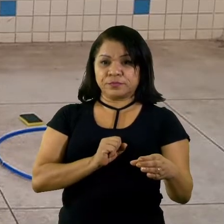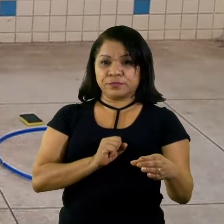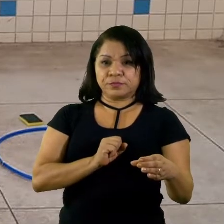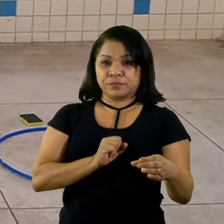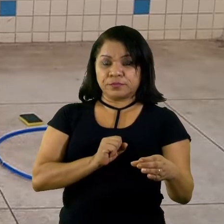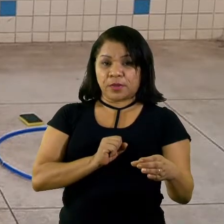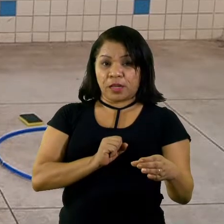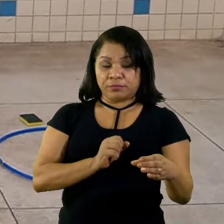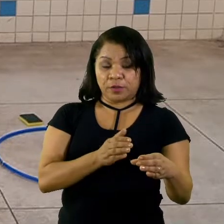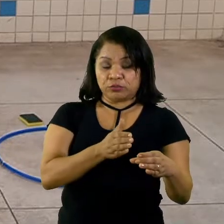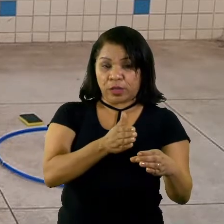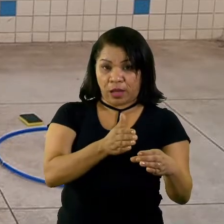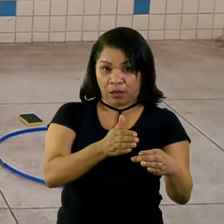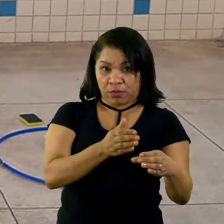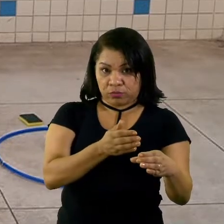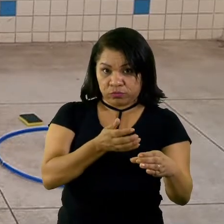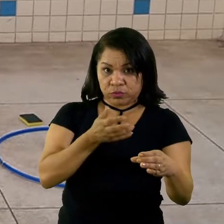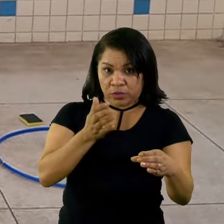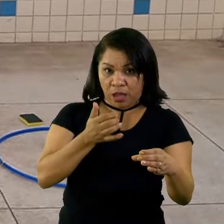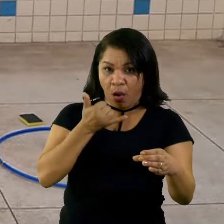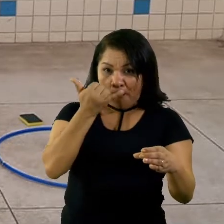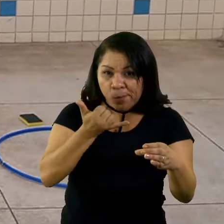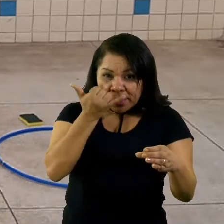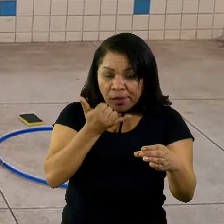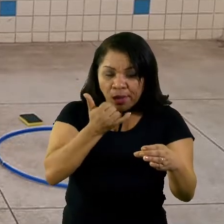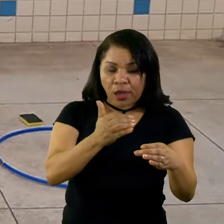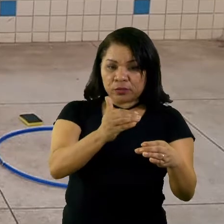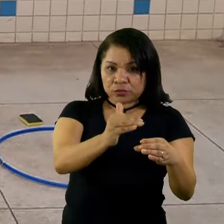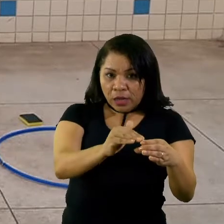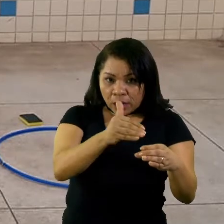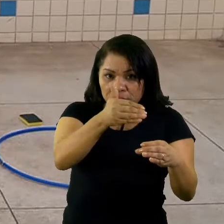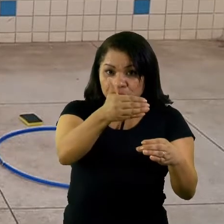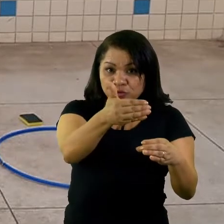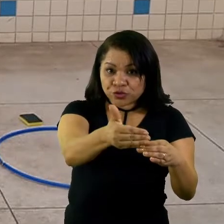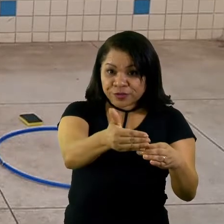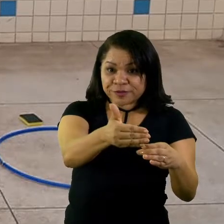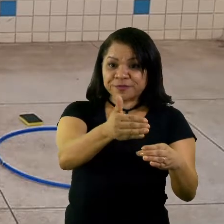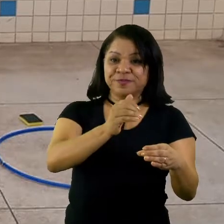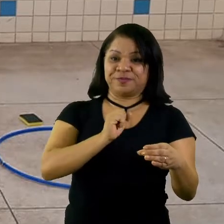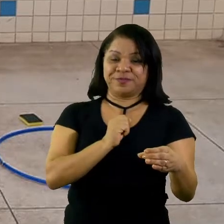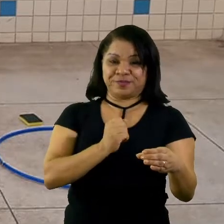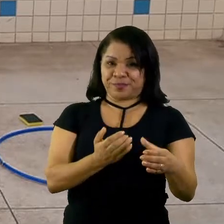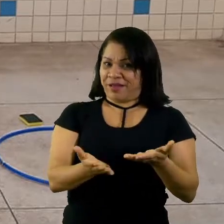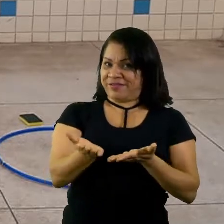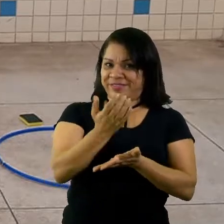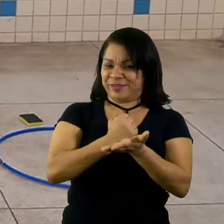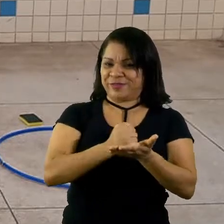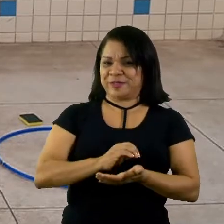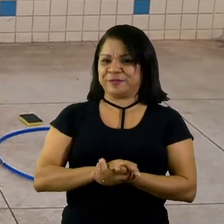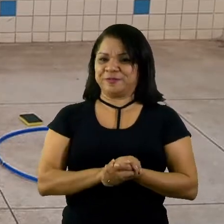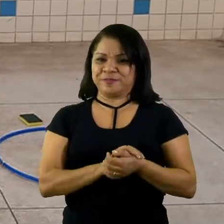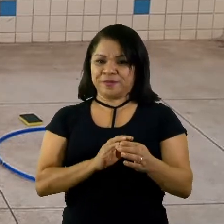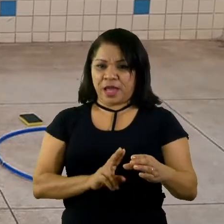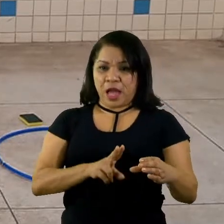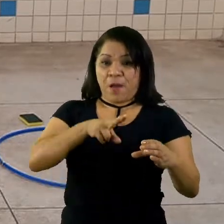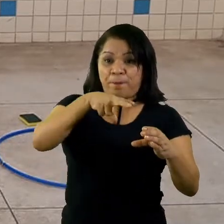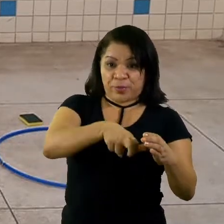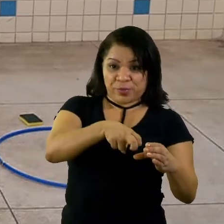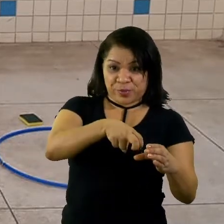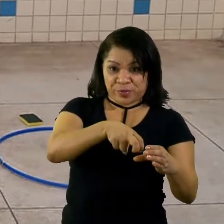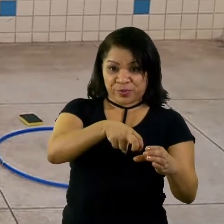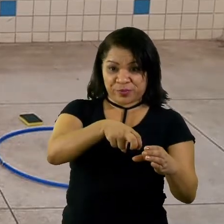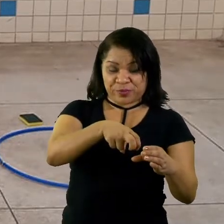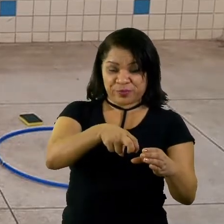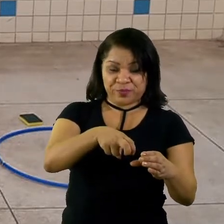esquerdo. Nós vamos pedir para ela passar para o lado direito. Então, vamos lá. Pulou, você vai